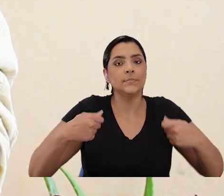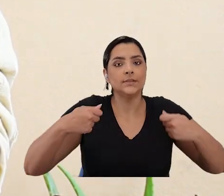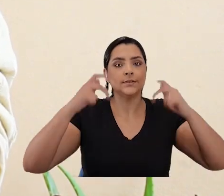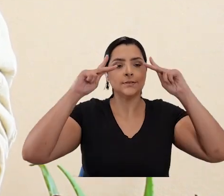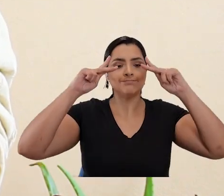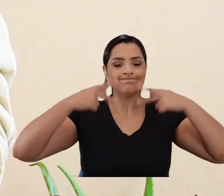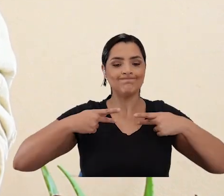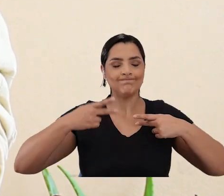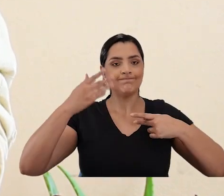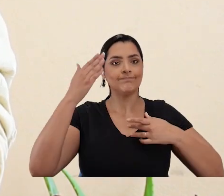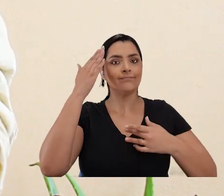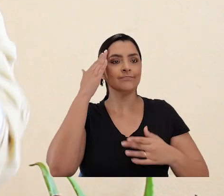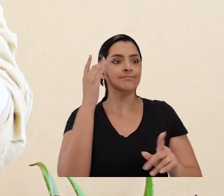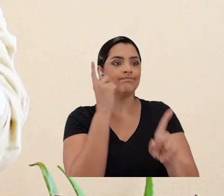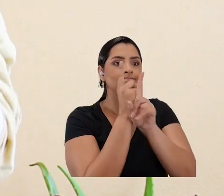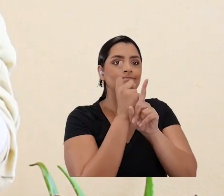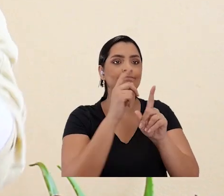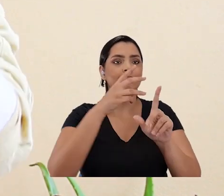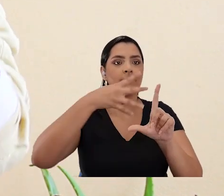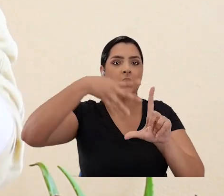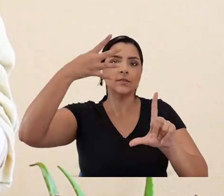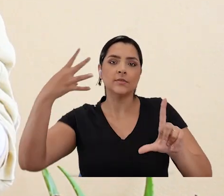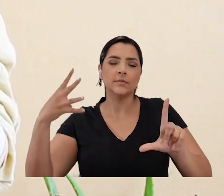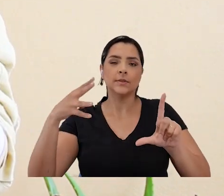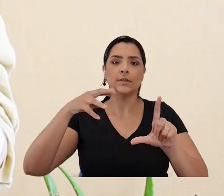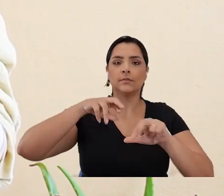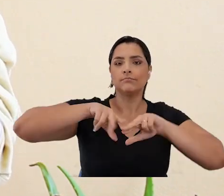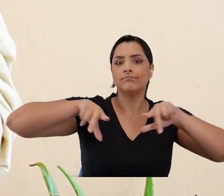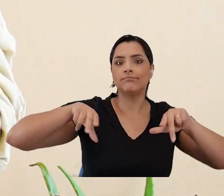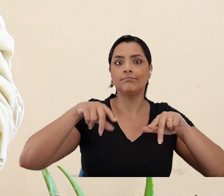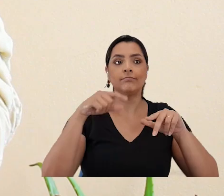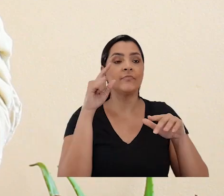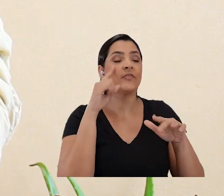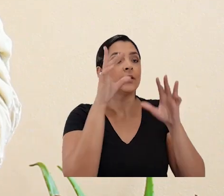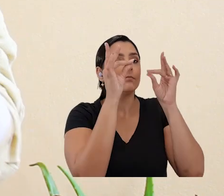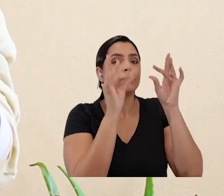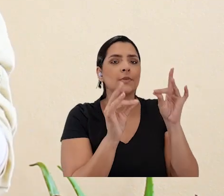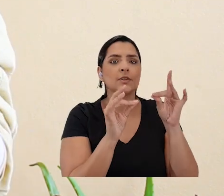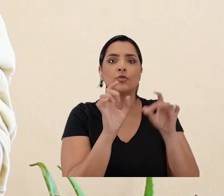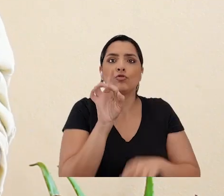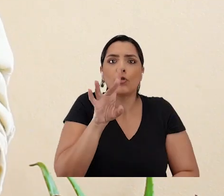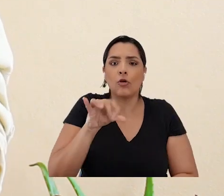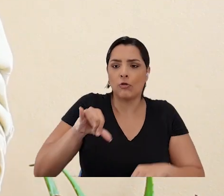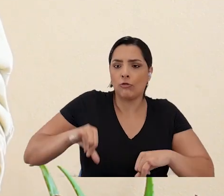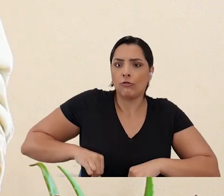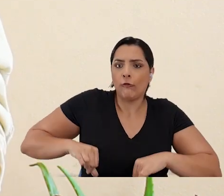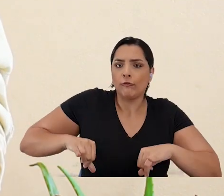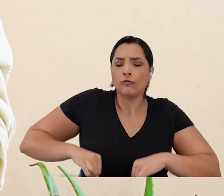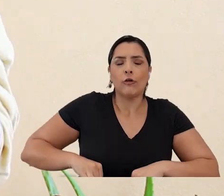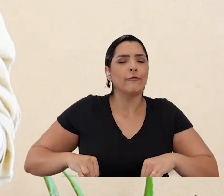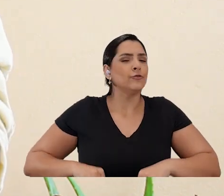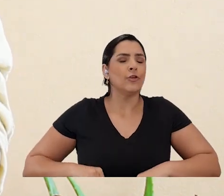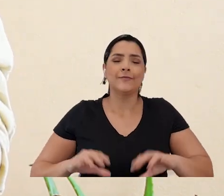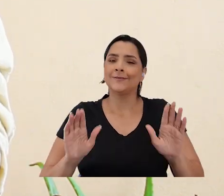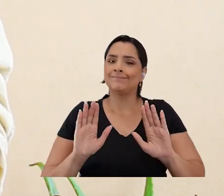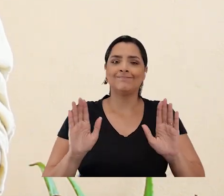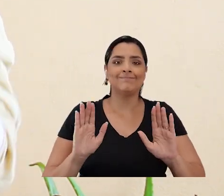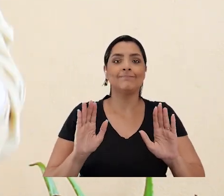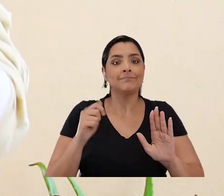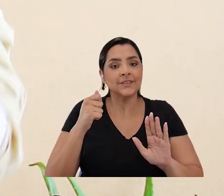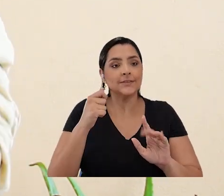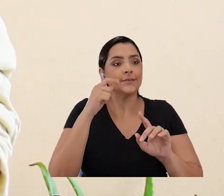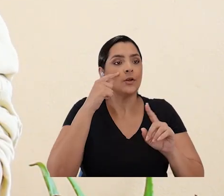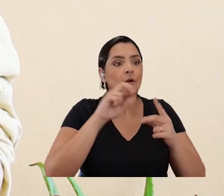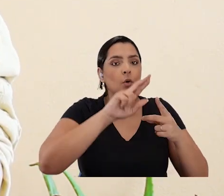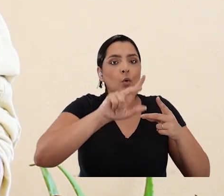É reconhecer as identidades LGBTs e dissidentes, né, para além do sofrimento que se opera, né,